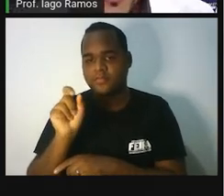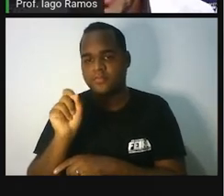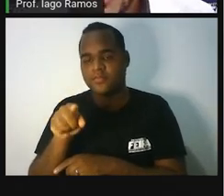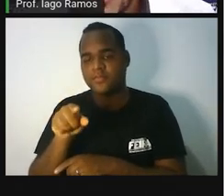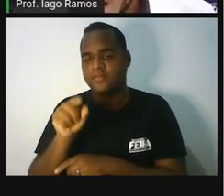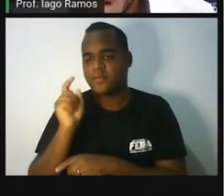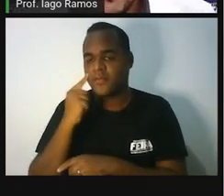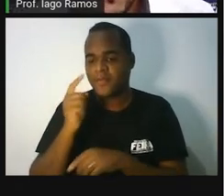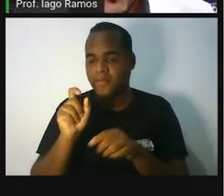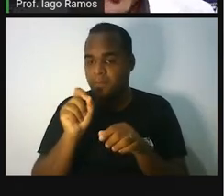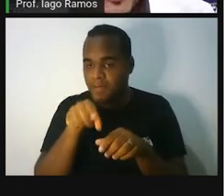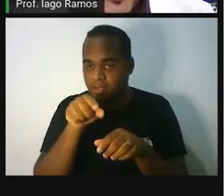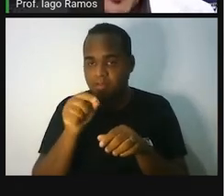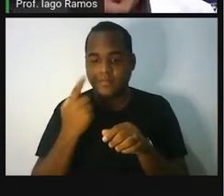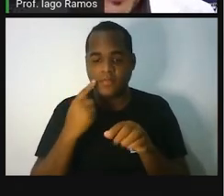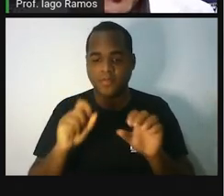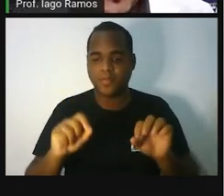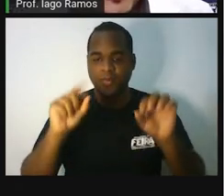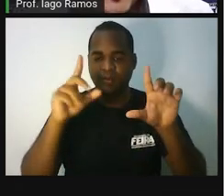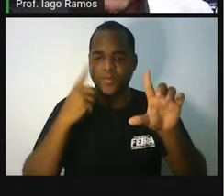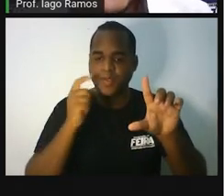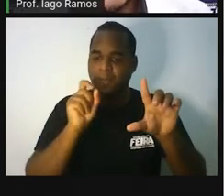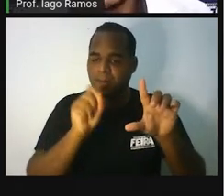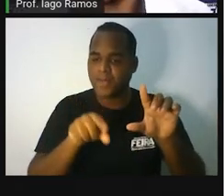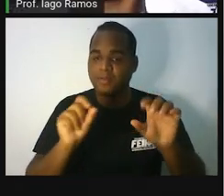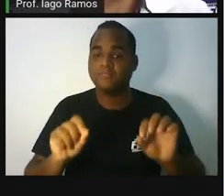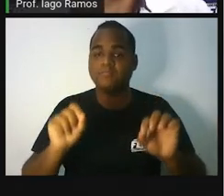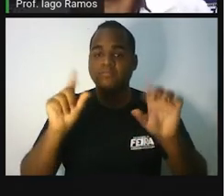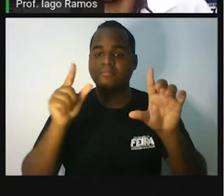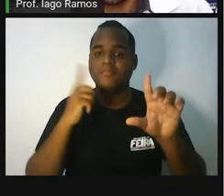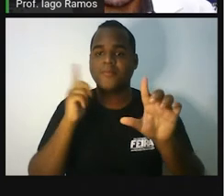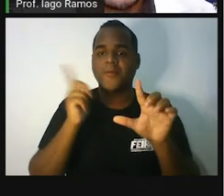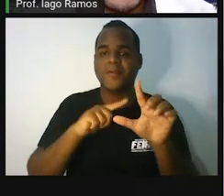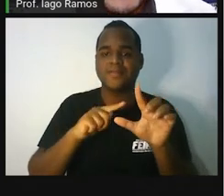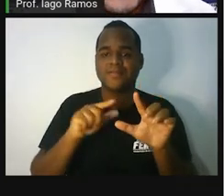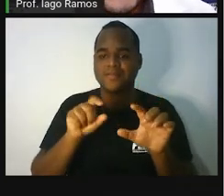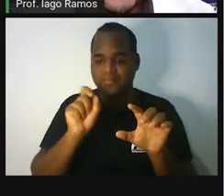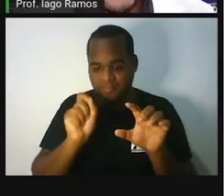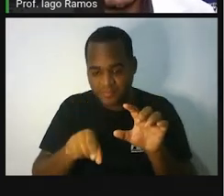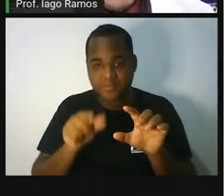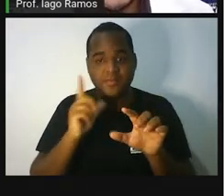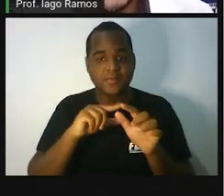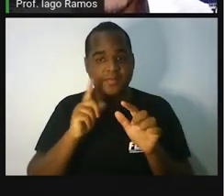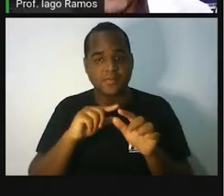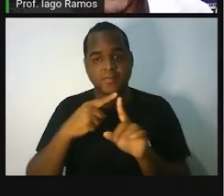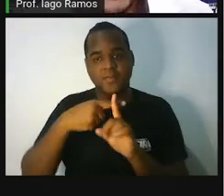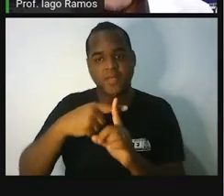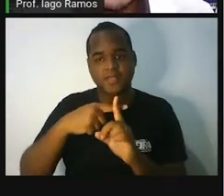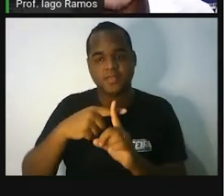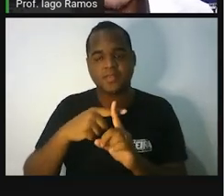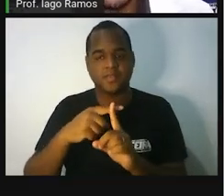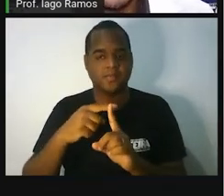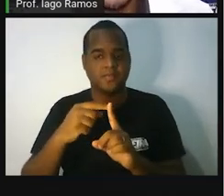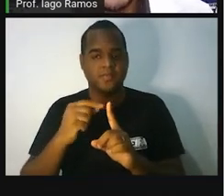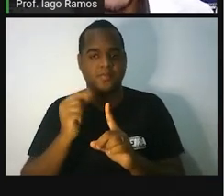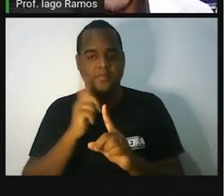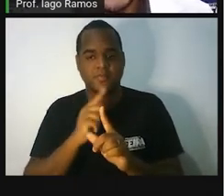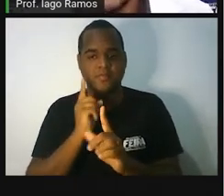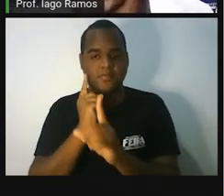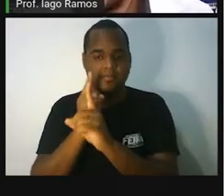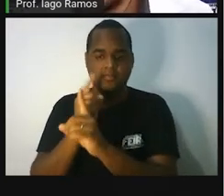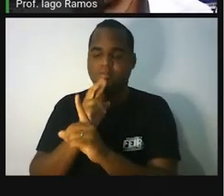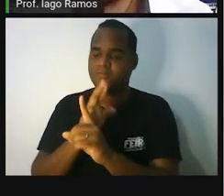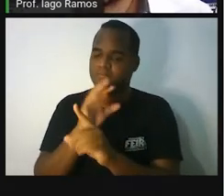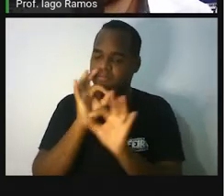clica, ó. Então, vamos clicar aqui embaixo onde tem mais info. Ó, clique em mais info e encontre uma